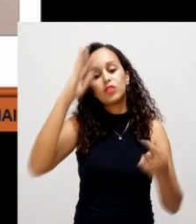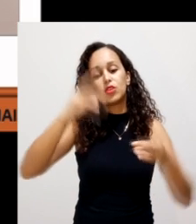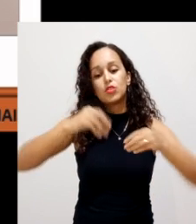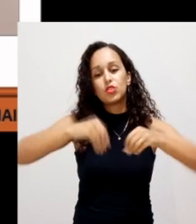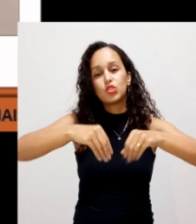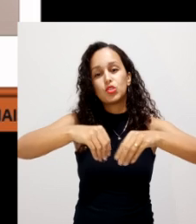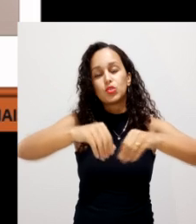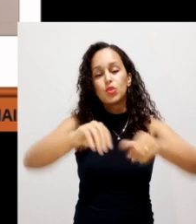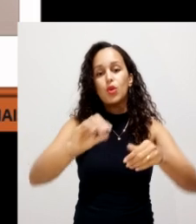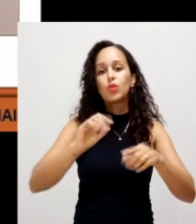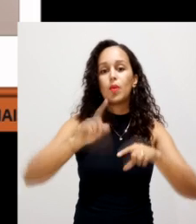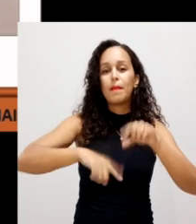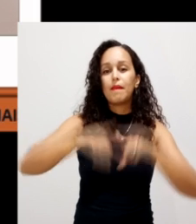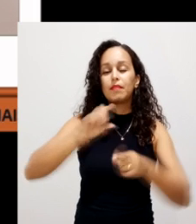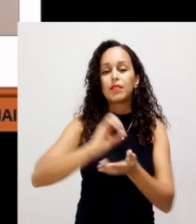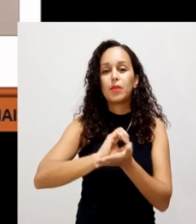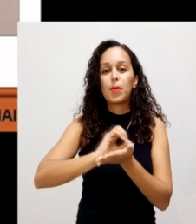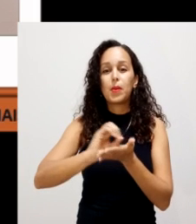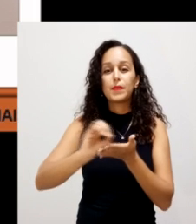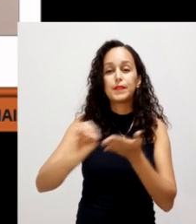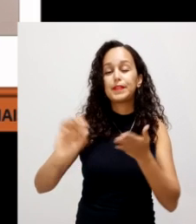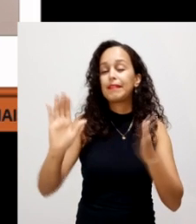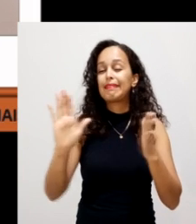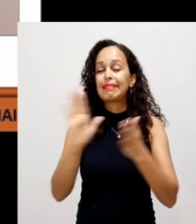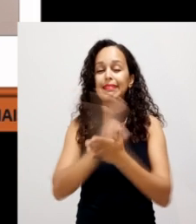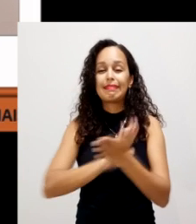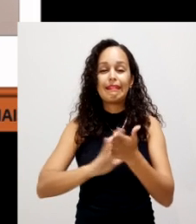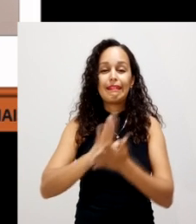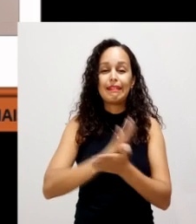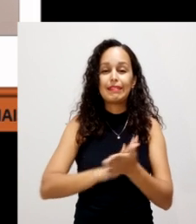sem presença de matéria orgânica. Esse solo fica como?